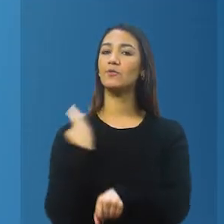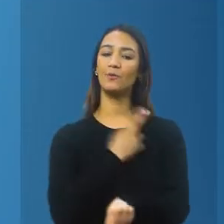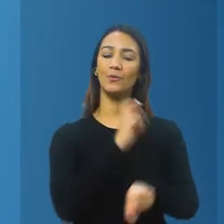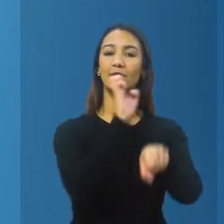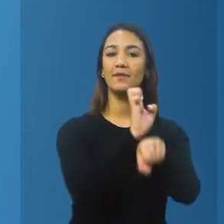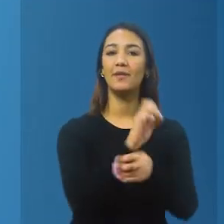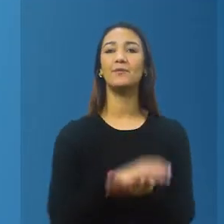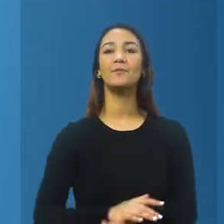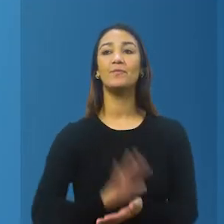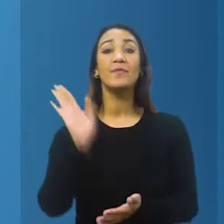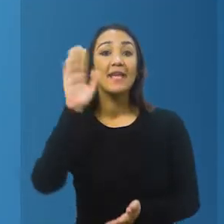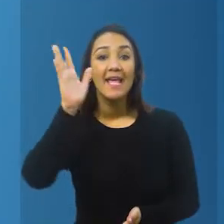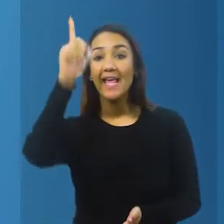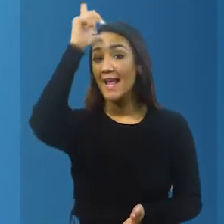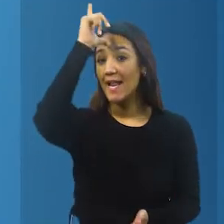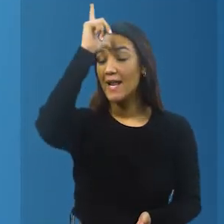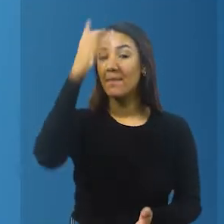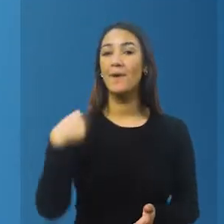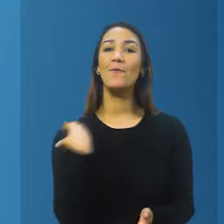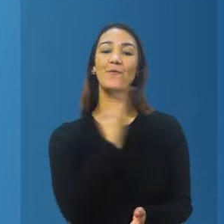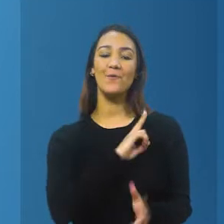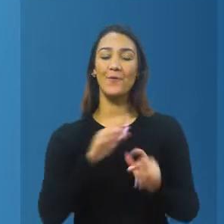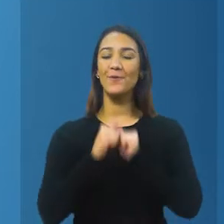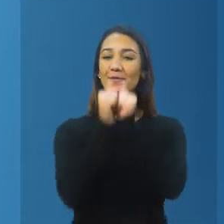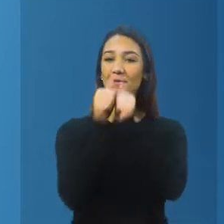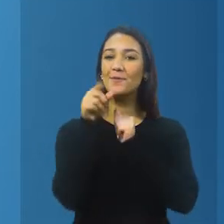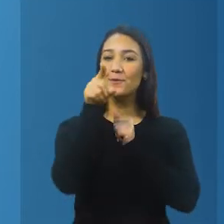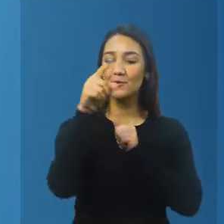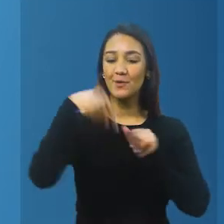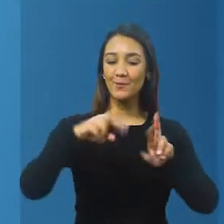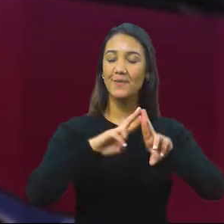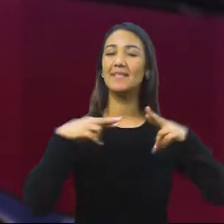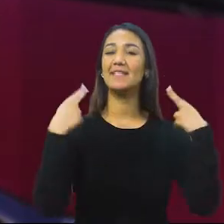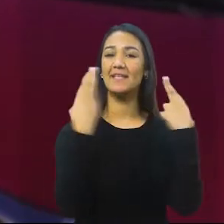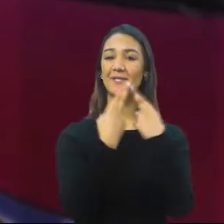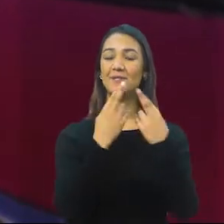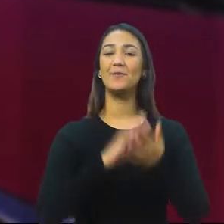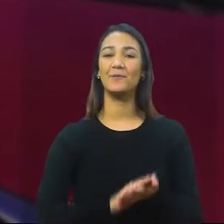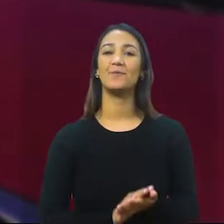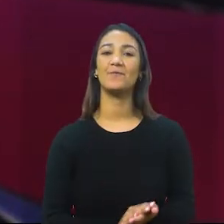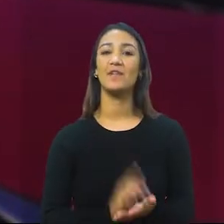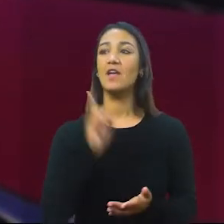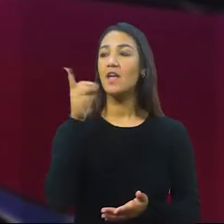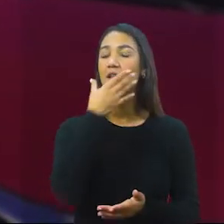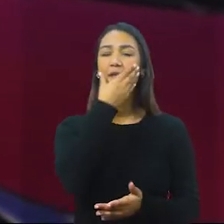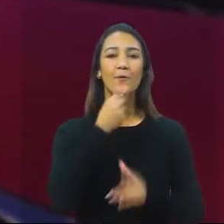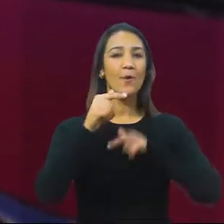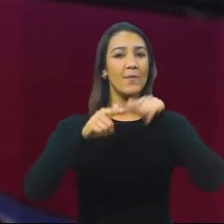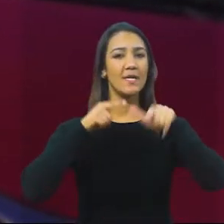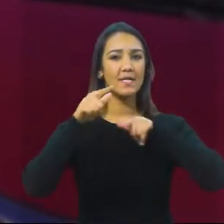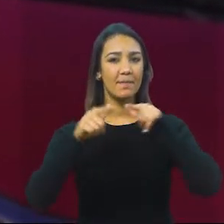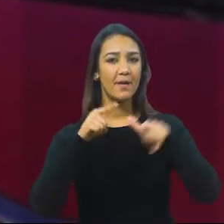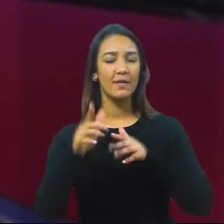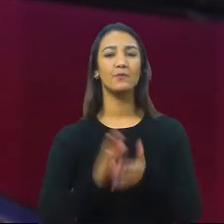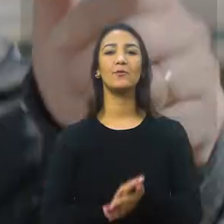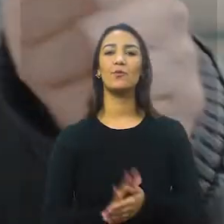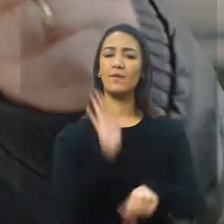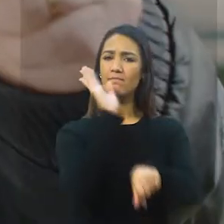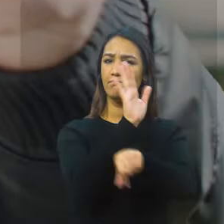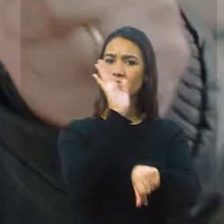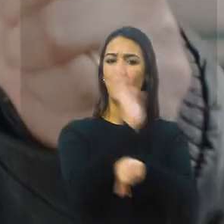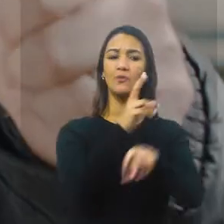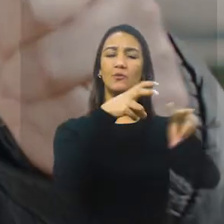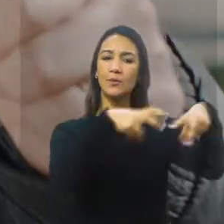alemão, valeu tchê, Santa Rosa e região estão contigo. É um batalhador em defesa do povo gaúcho.